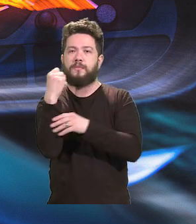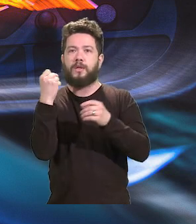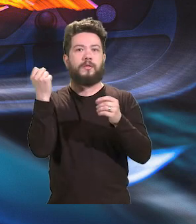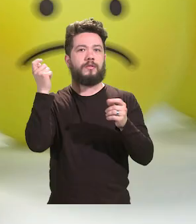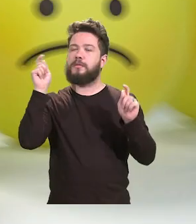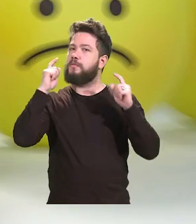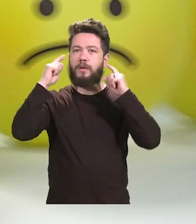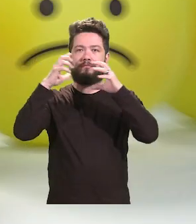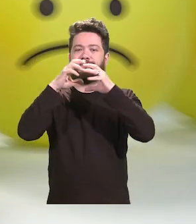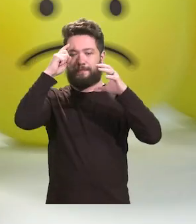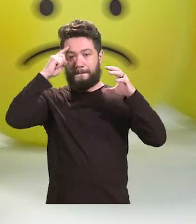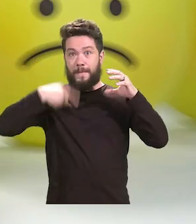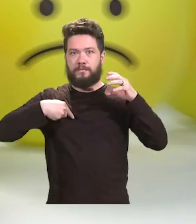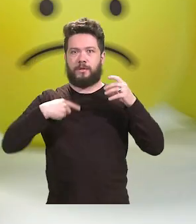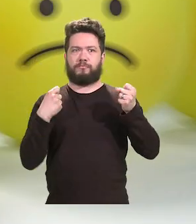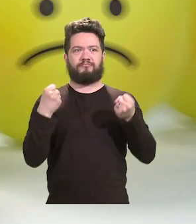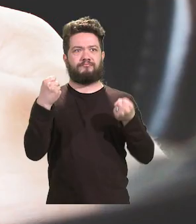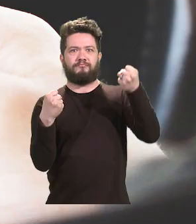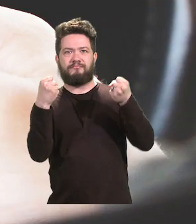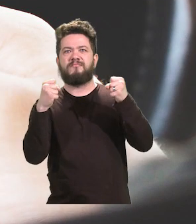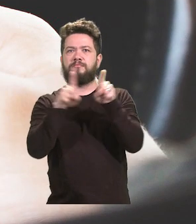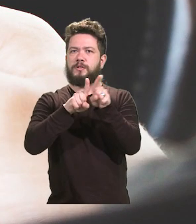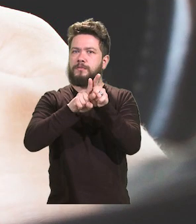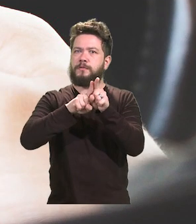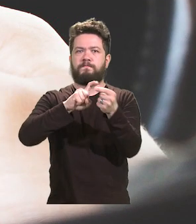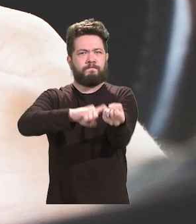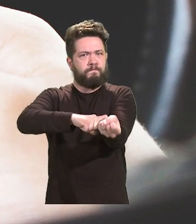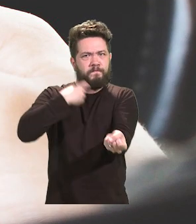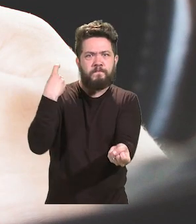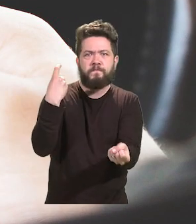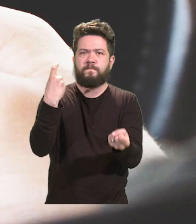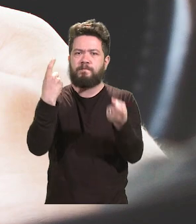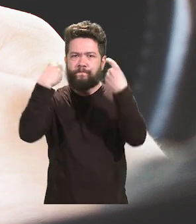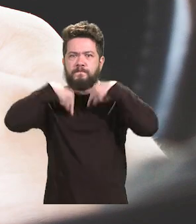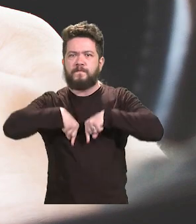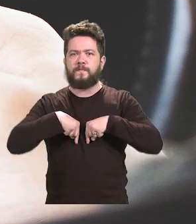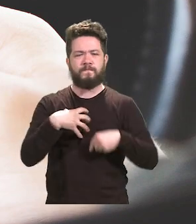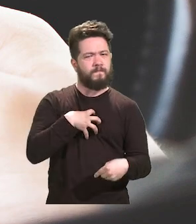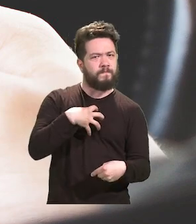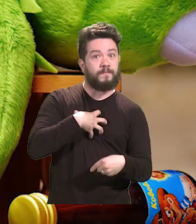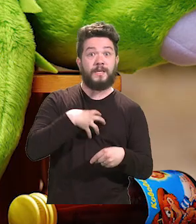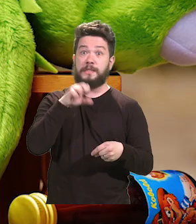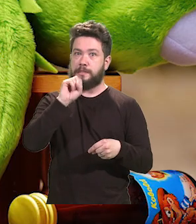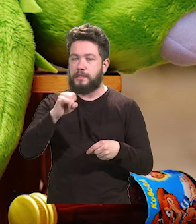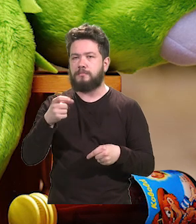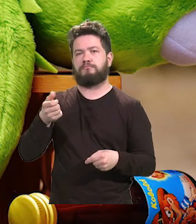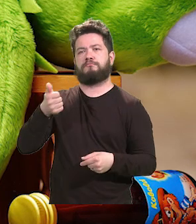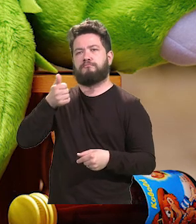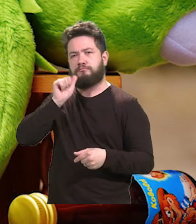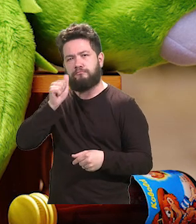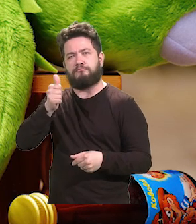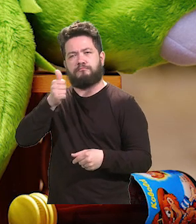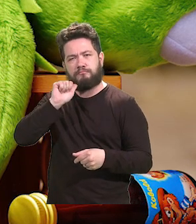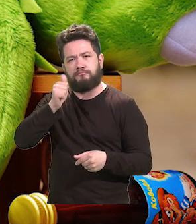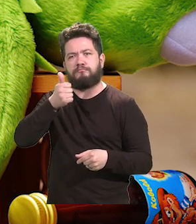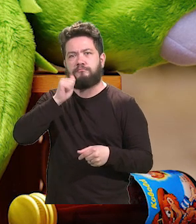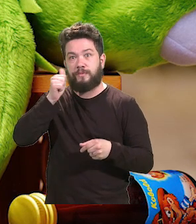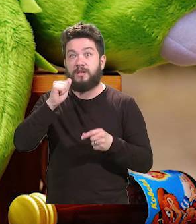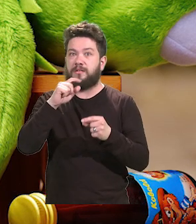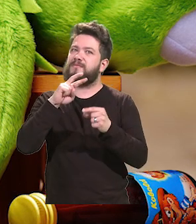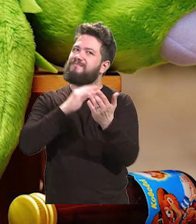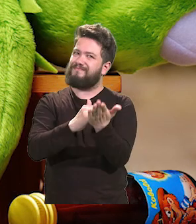dos reflexos e mudança de humor. A pessoa que continua ingerindo bebida alcoólica passa para os estágios mais